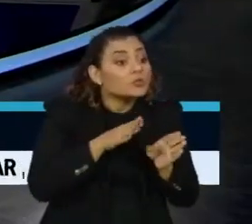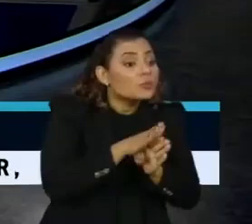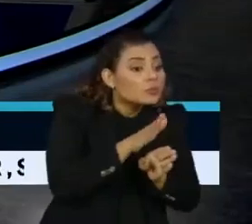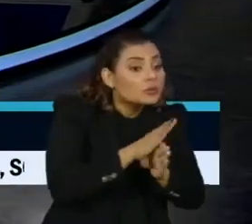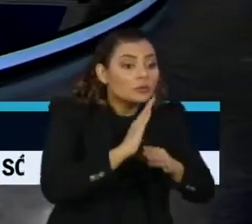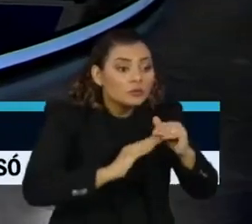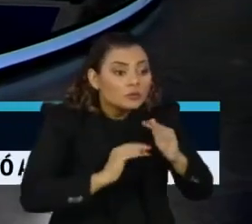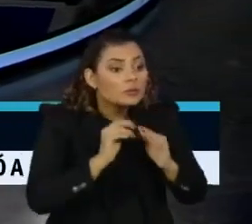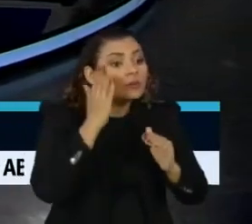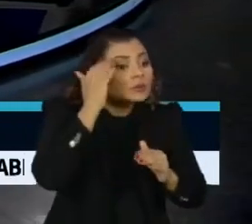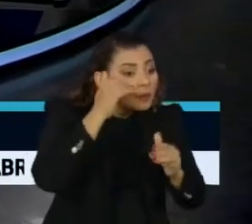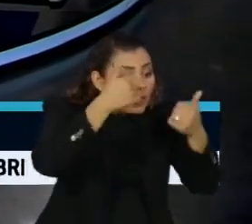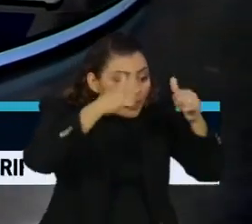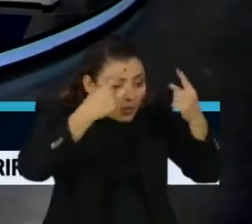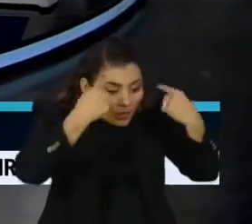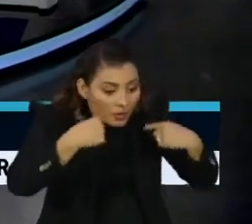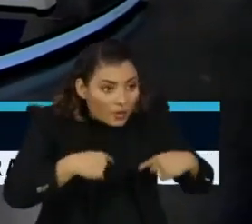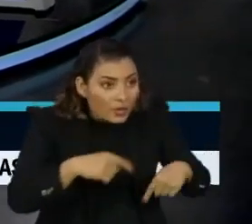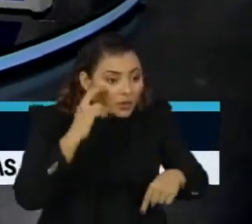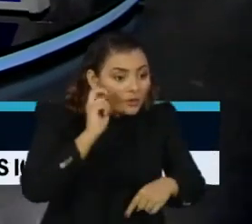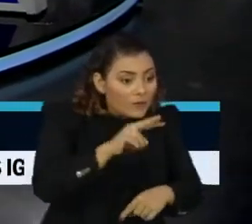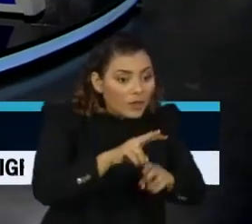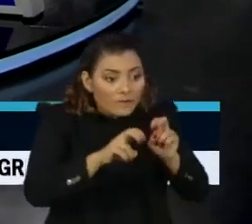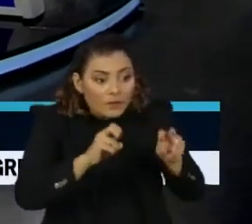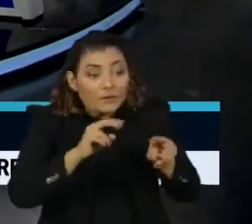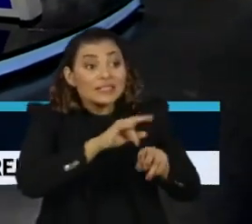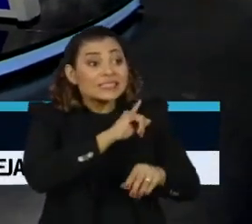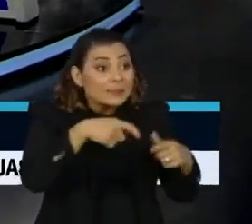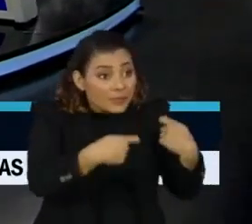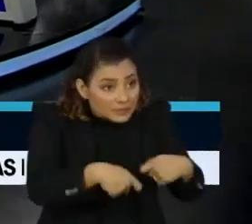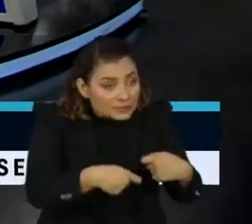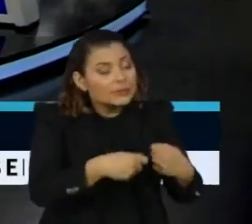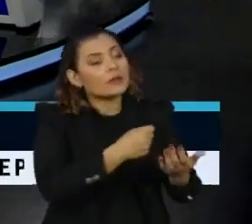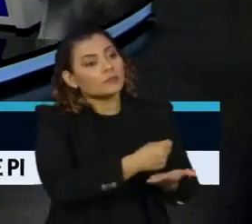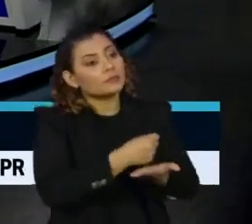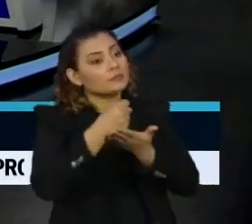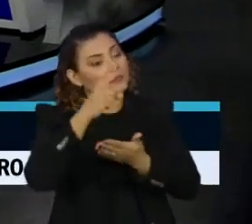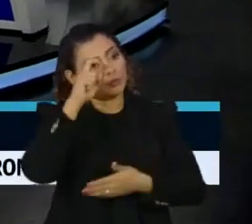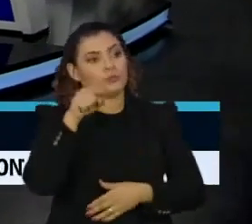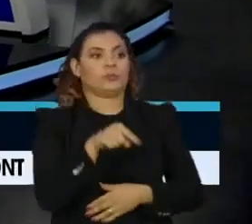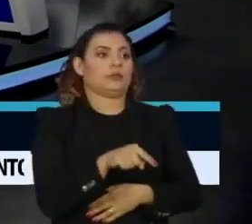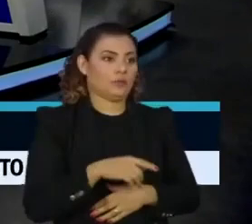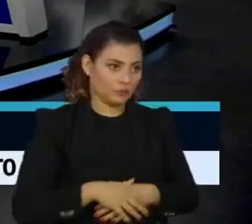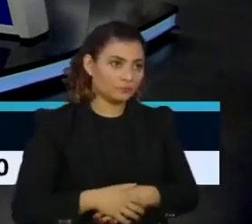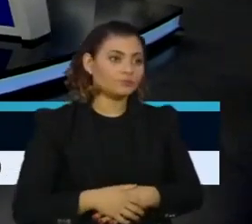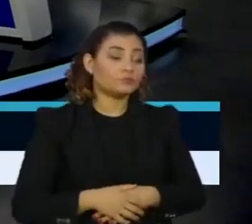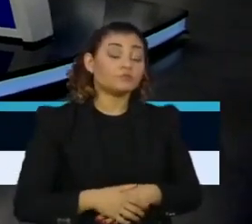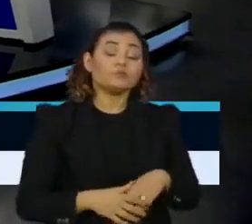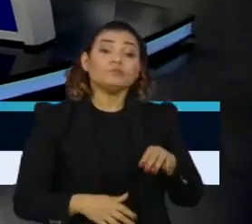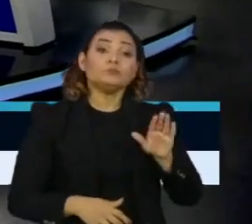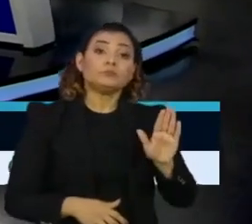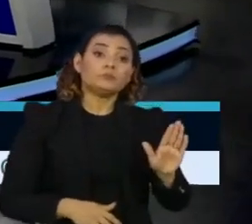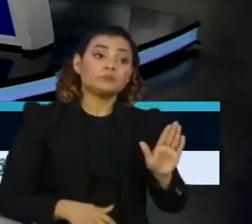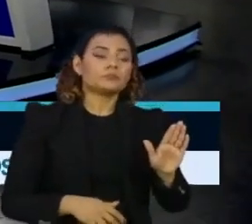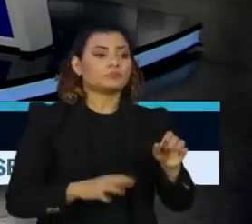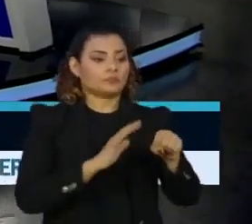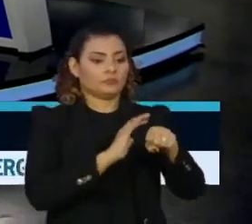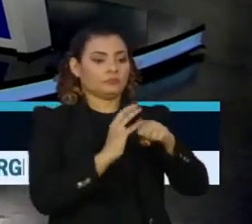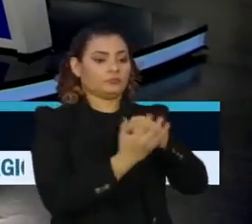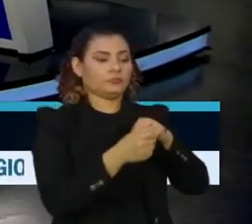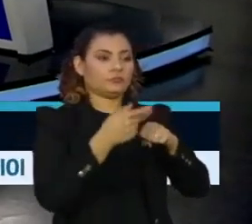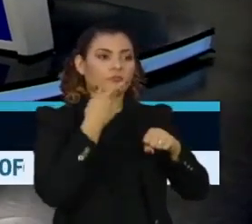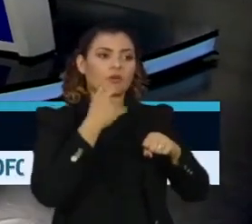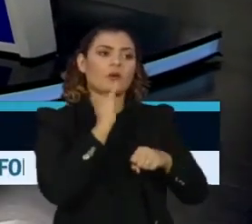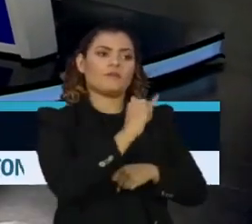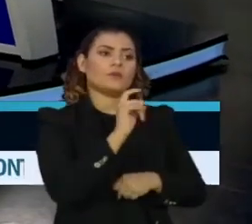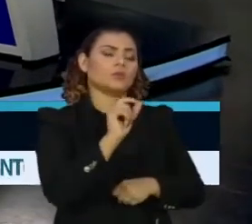profissional que vai saber o estado dele, e se ele precisar, ele vai para o hospital, tudo bem. O kit Covid, eu chamo